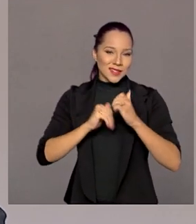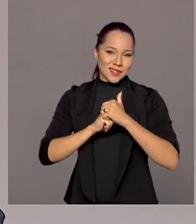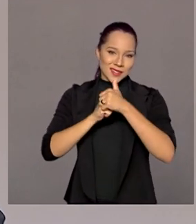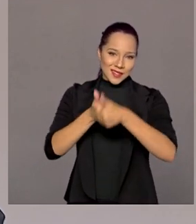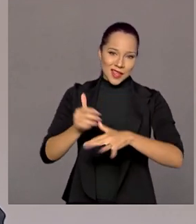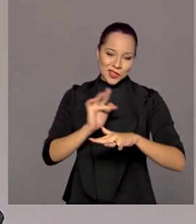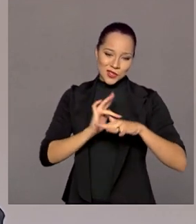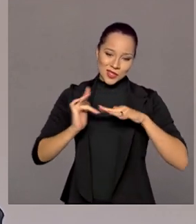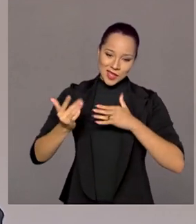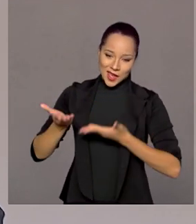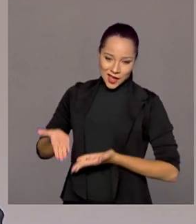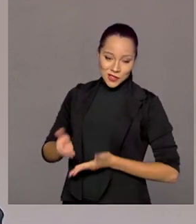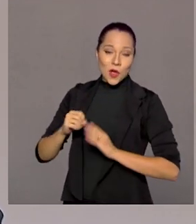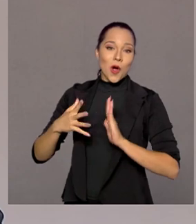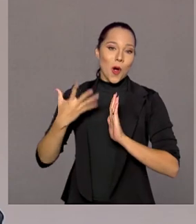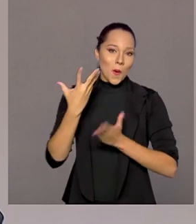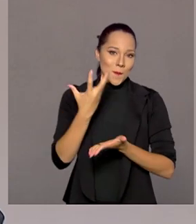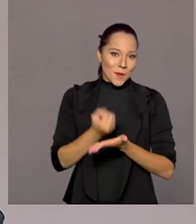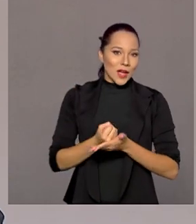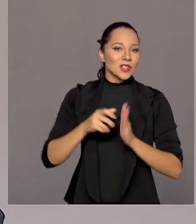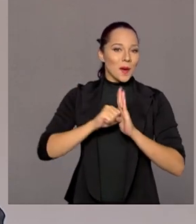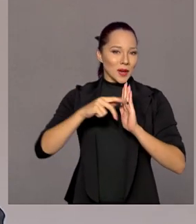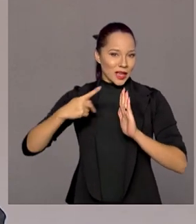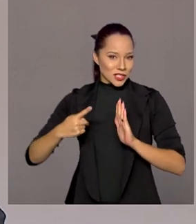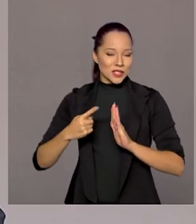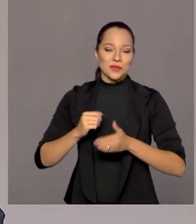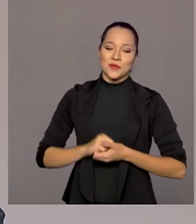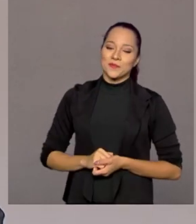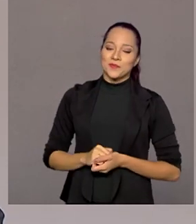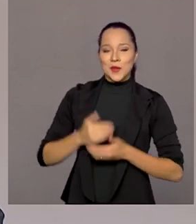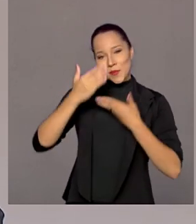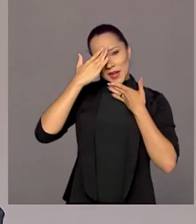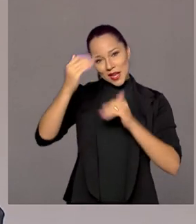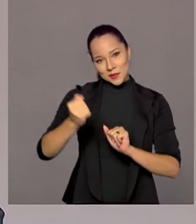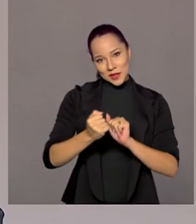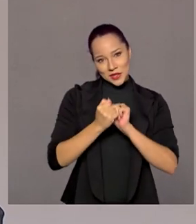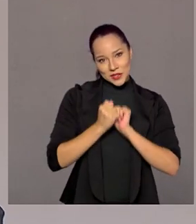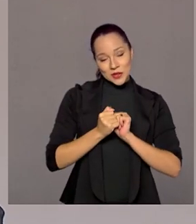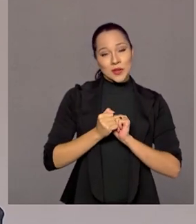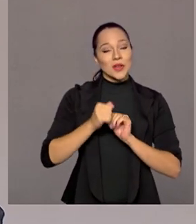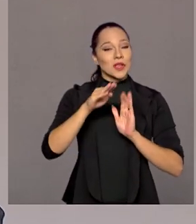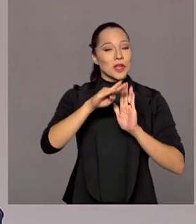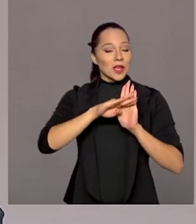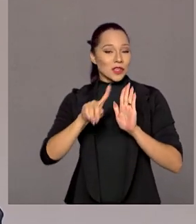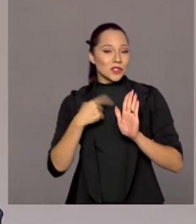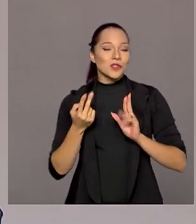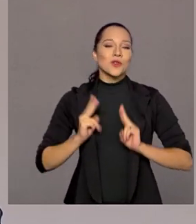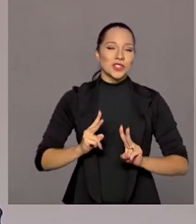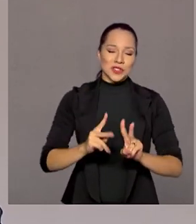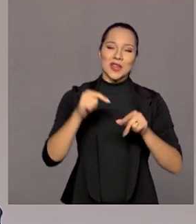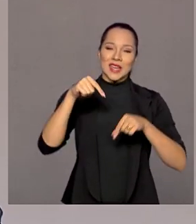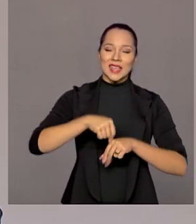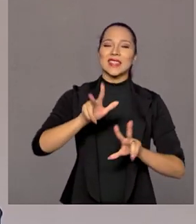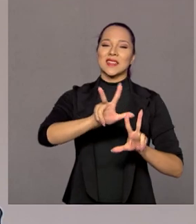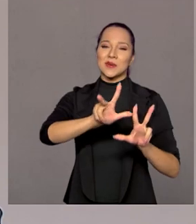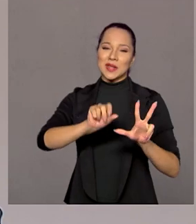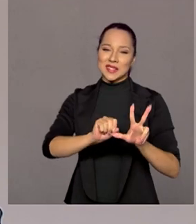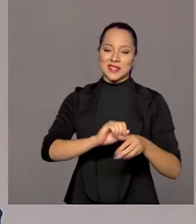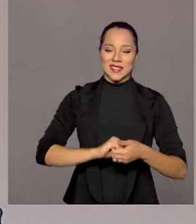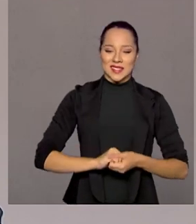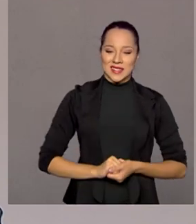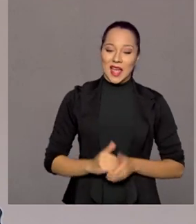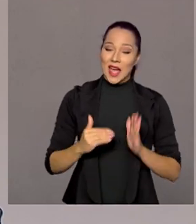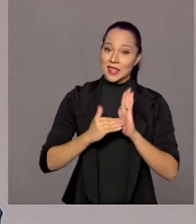nossas redes sociais ou baixe o TV Brasil Play. Obrigado pela companhia e o Brasil em Pauta continua aqui na TV Brasil.